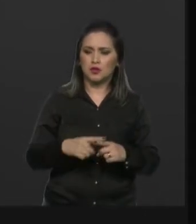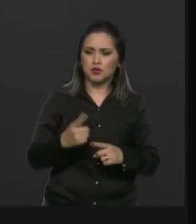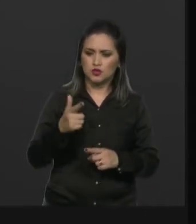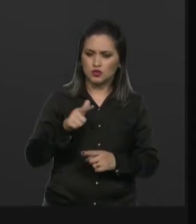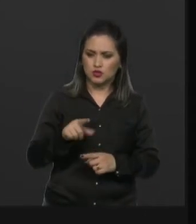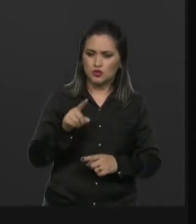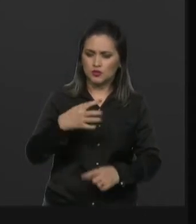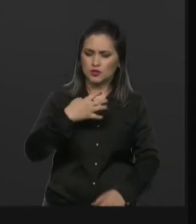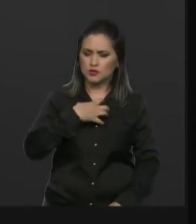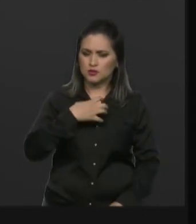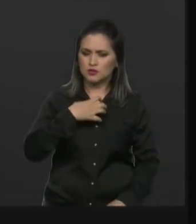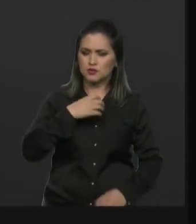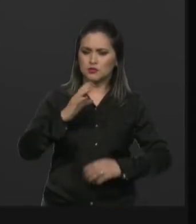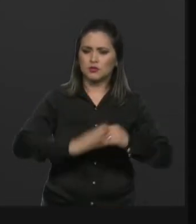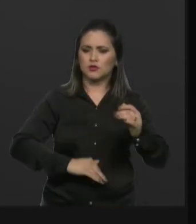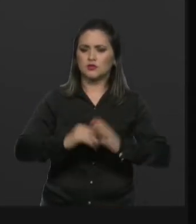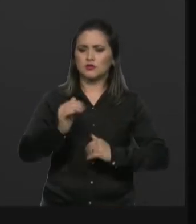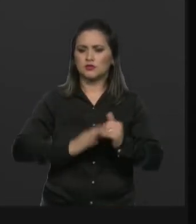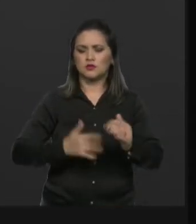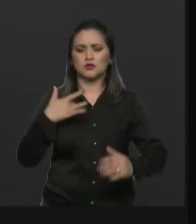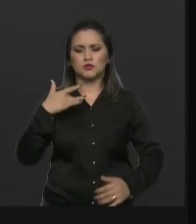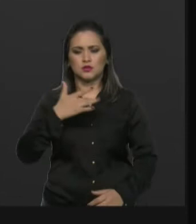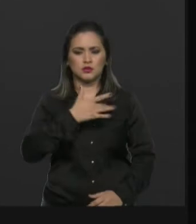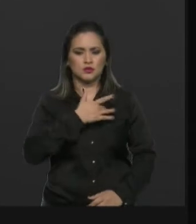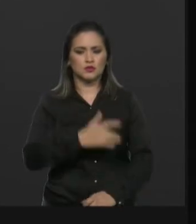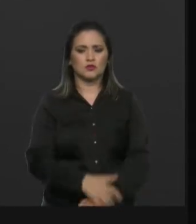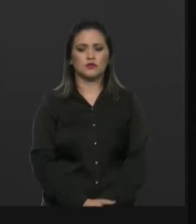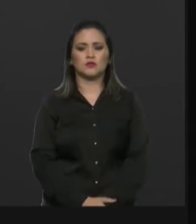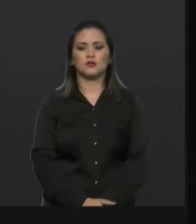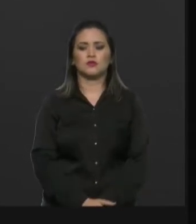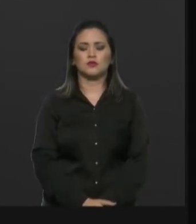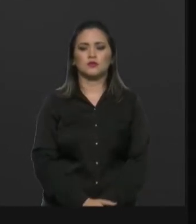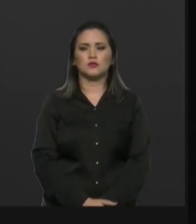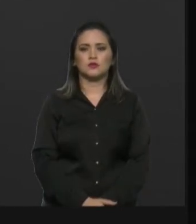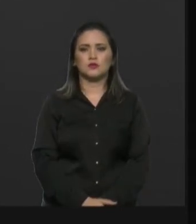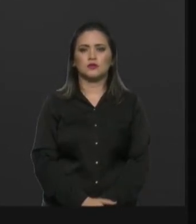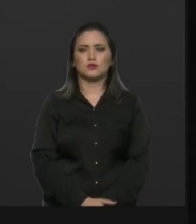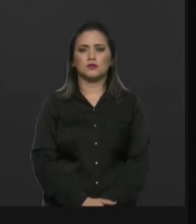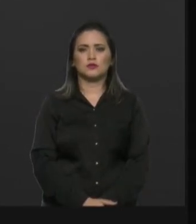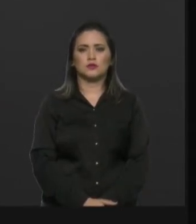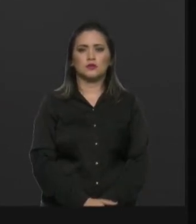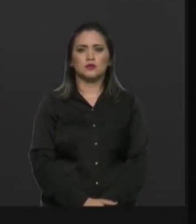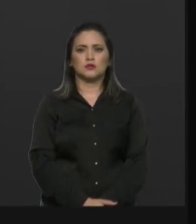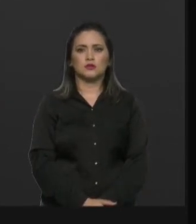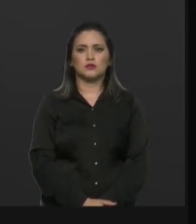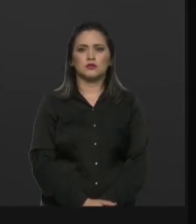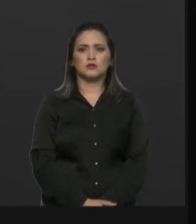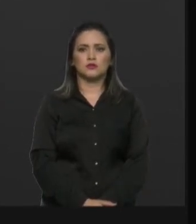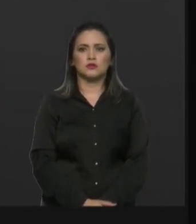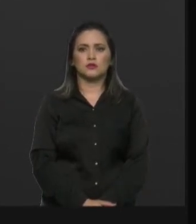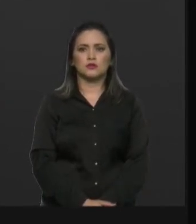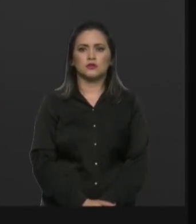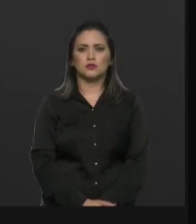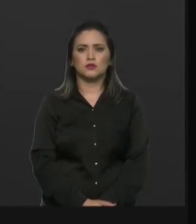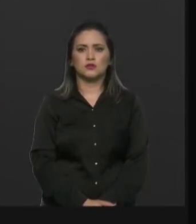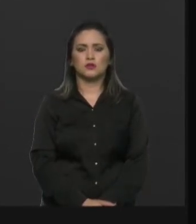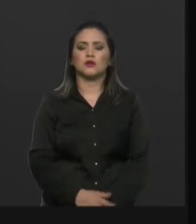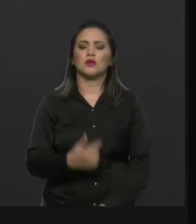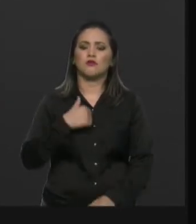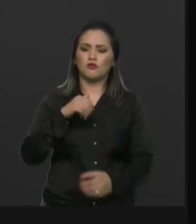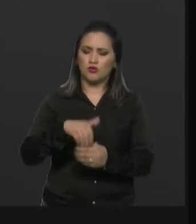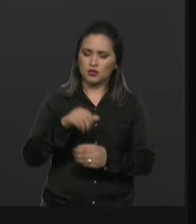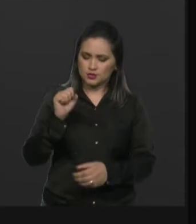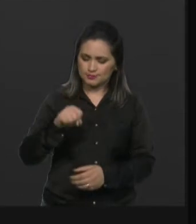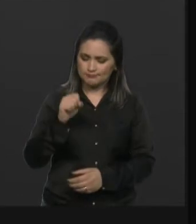profissionais. Não tenho como votar contra um projeto tão relevante como esse, então, mas